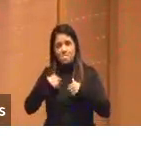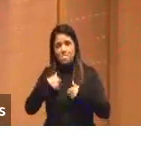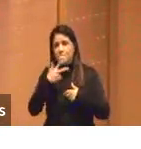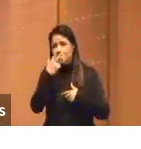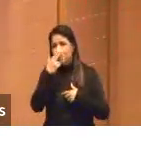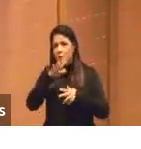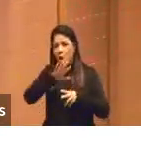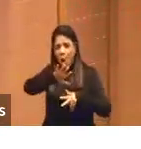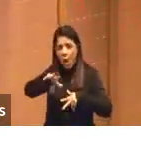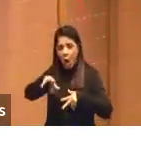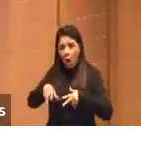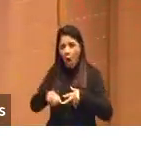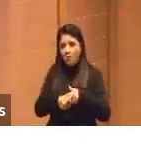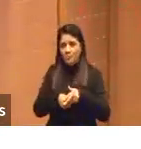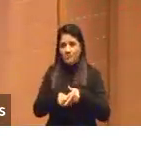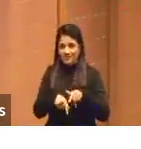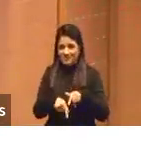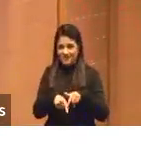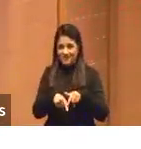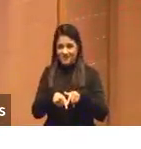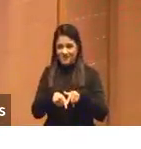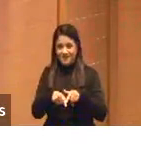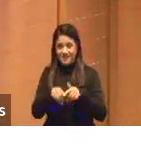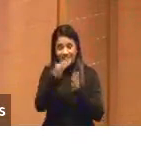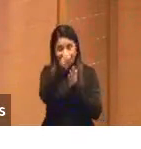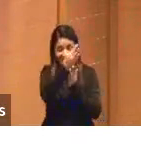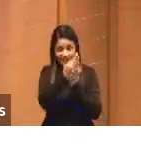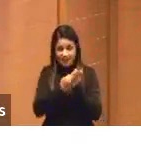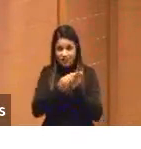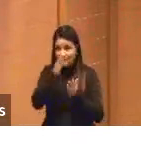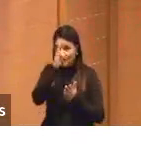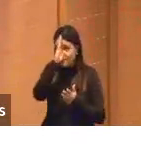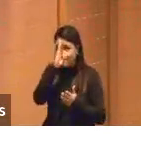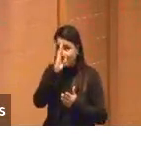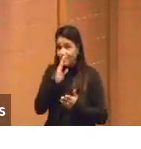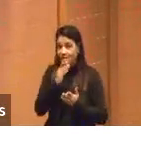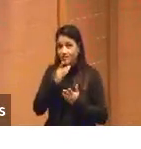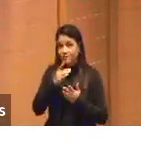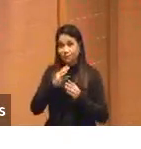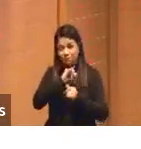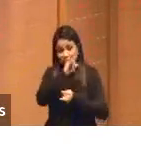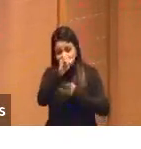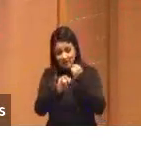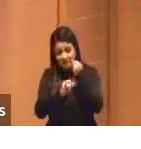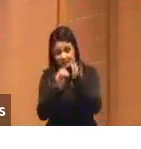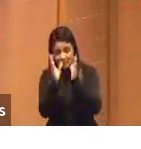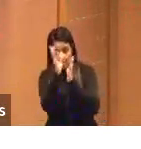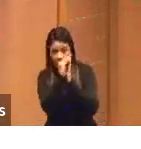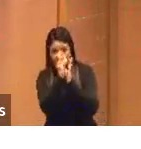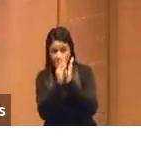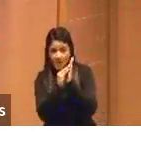esses textos que estavam públicos e emparedou, como foi ilustrado ali pelo Nelson Preto, colocou nessa parede,